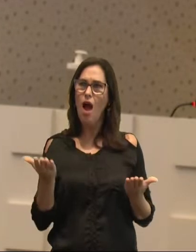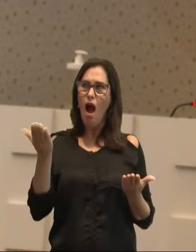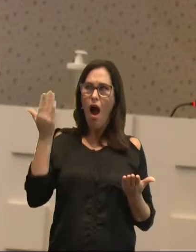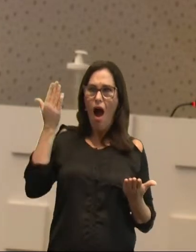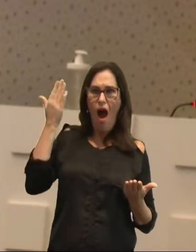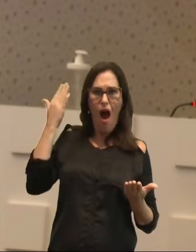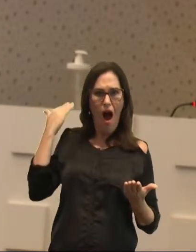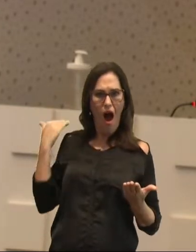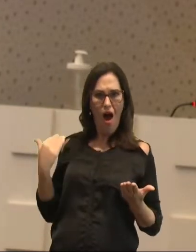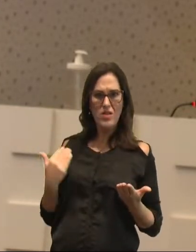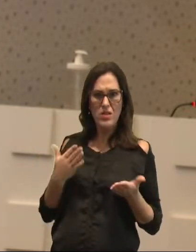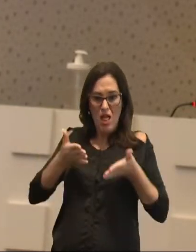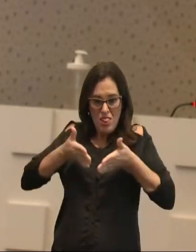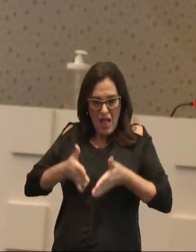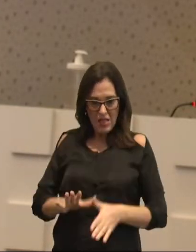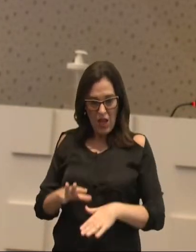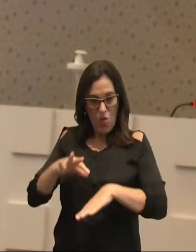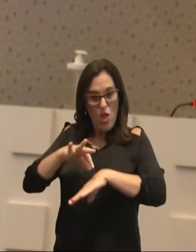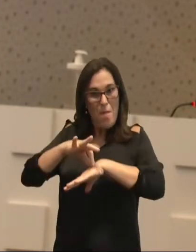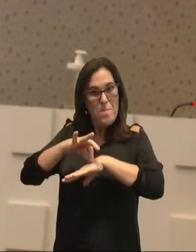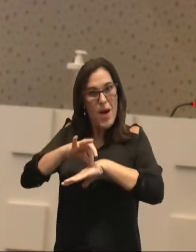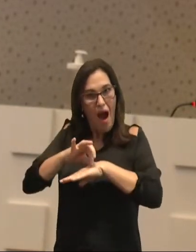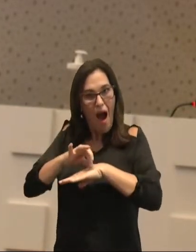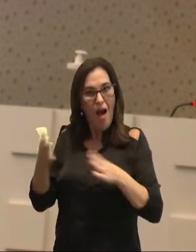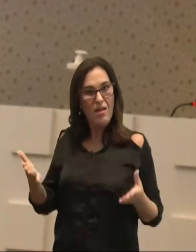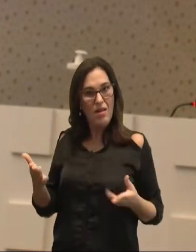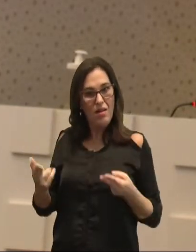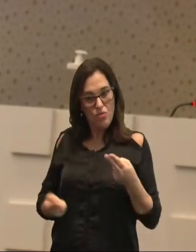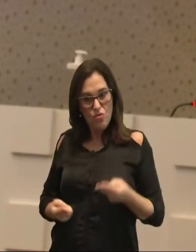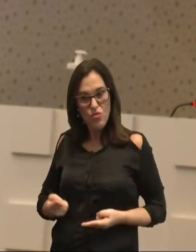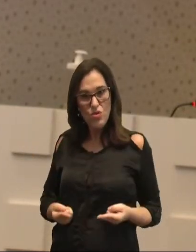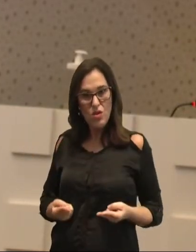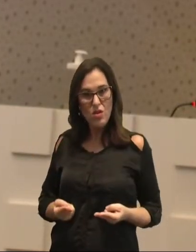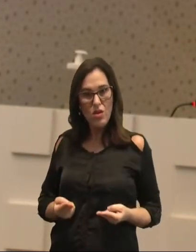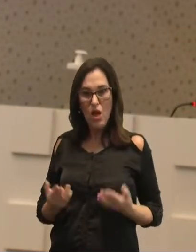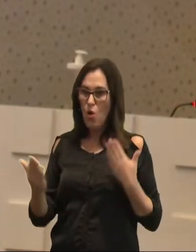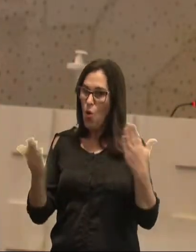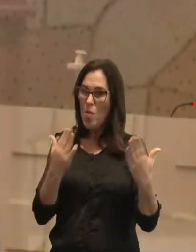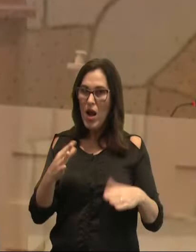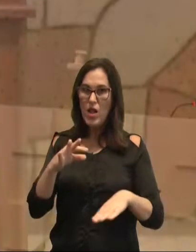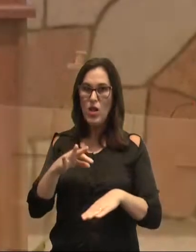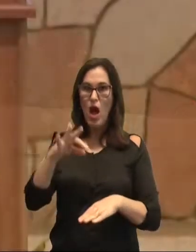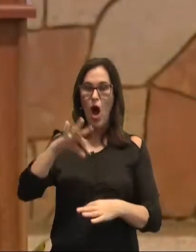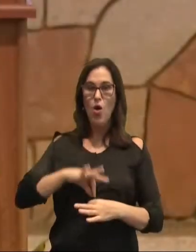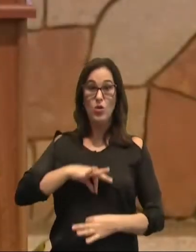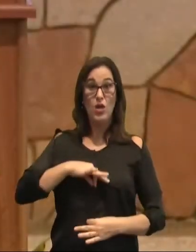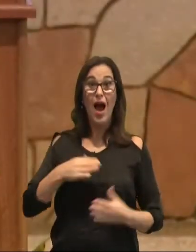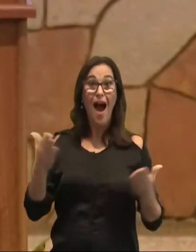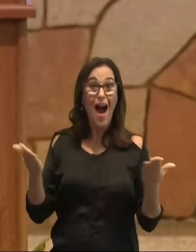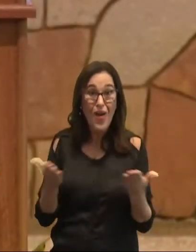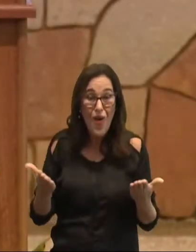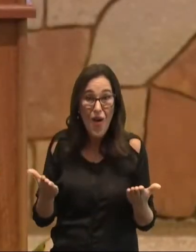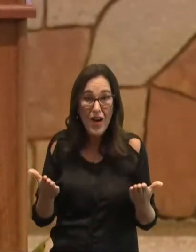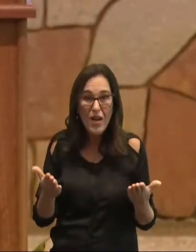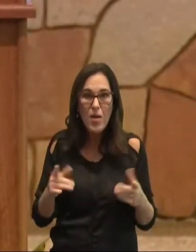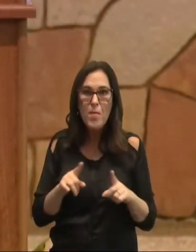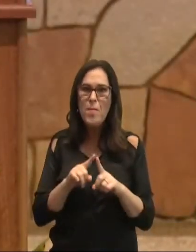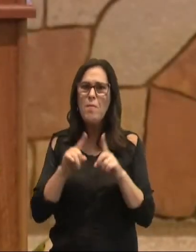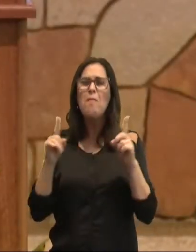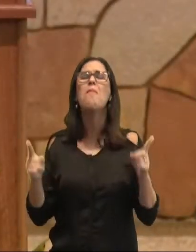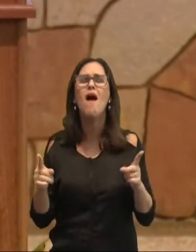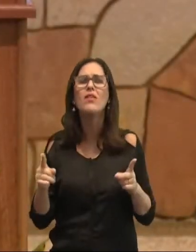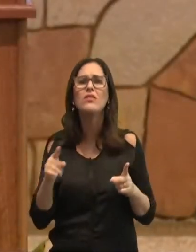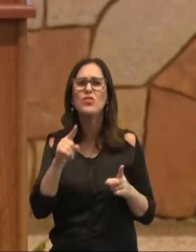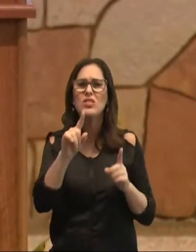nascera segundo a carne, perseguia, ao que nasceu segundo o Espírito, assim também agora, contudo, o que